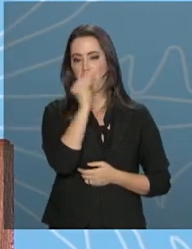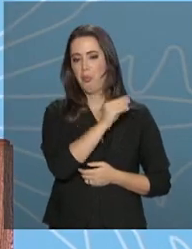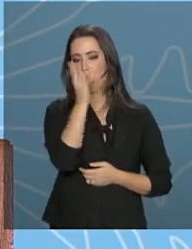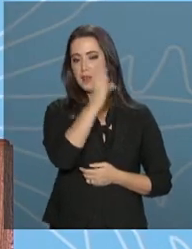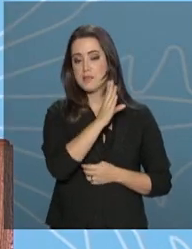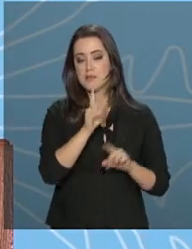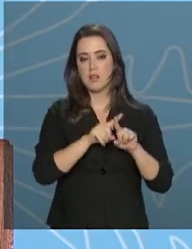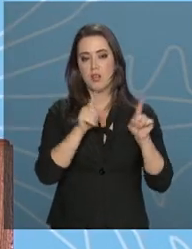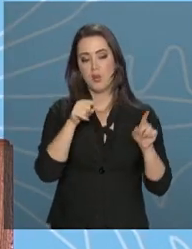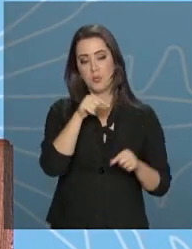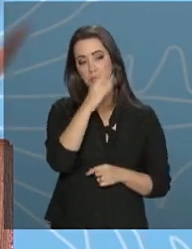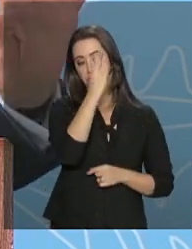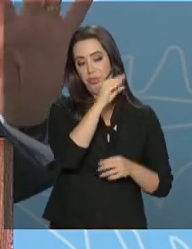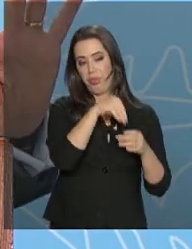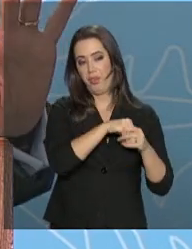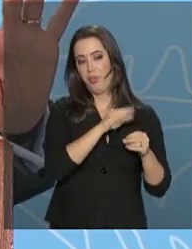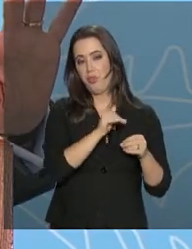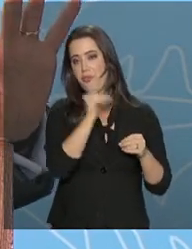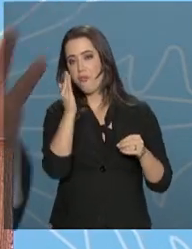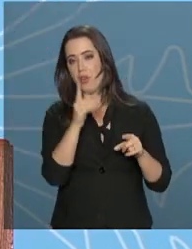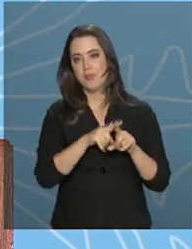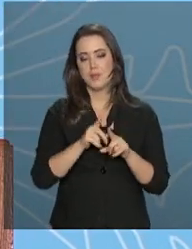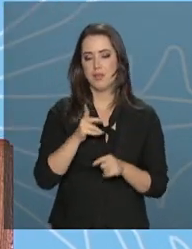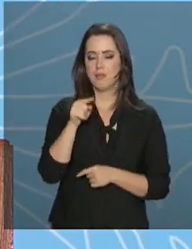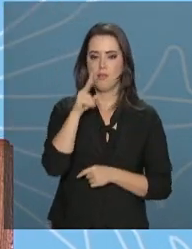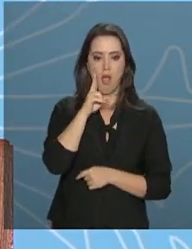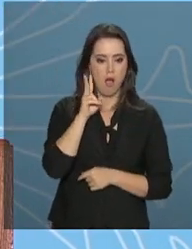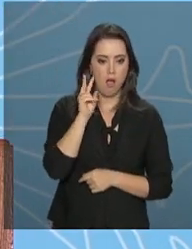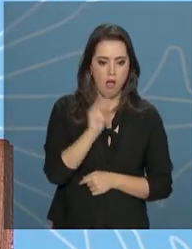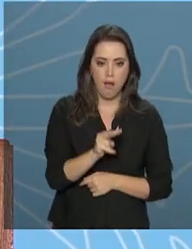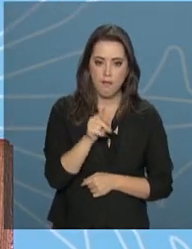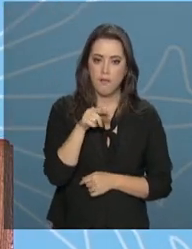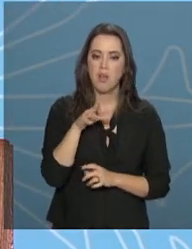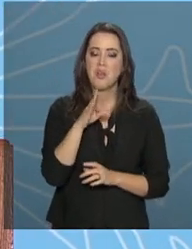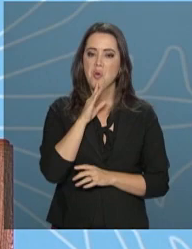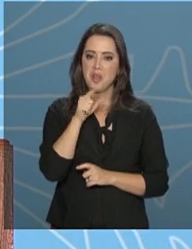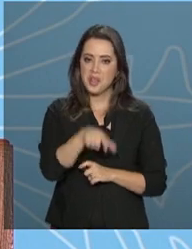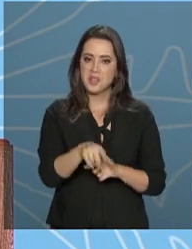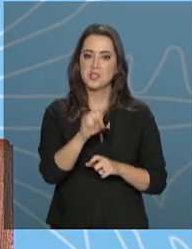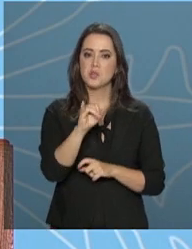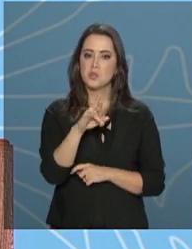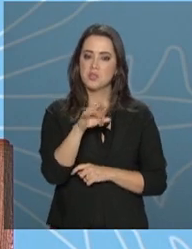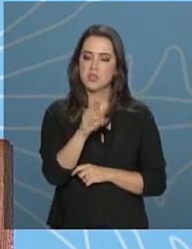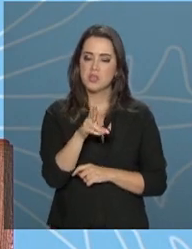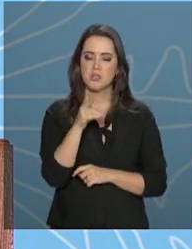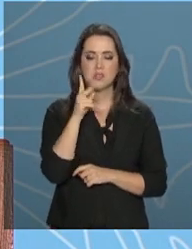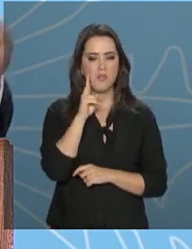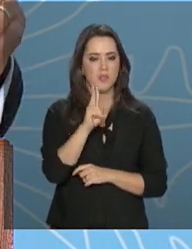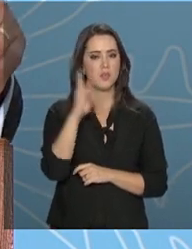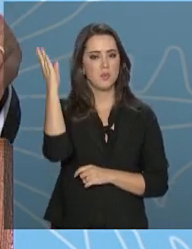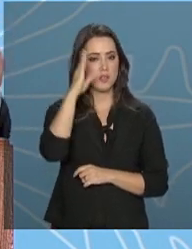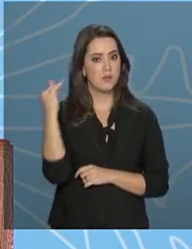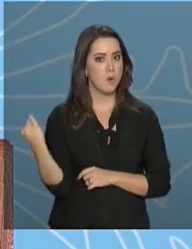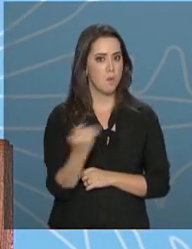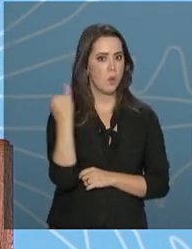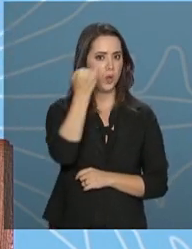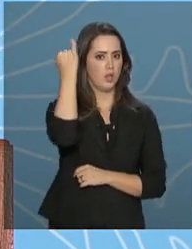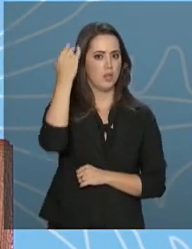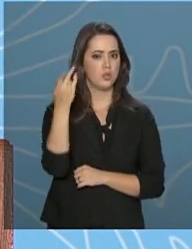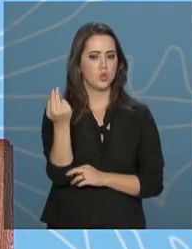interna e externamente, quando você vai lá, você diz o Brasil está ao lado das grandes missões do mundo. E lá,